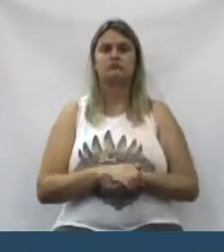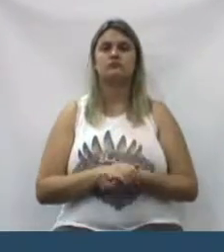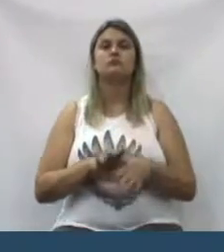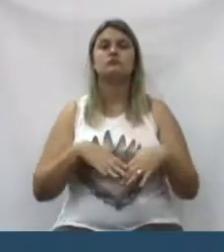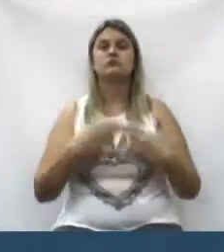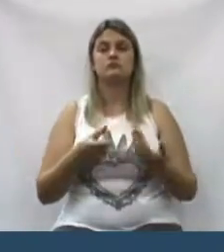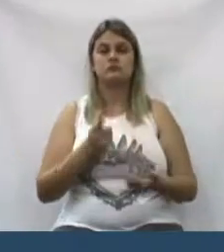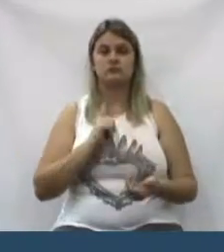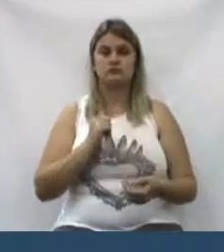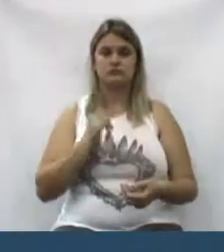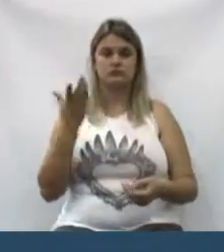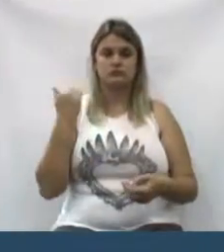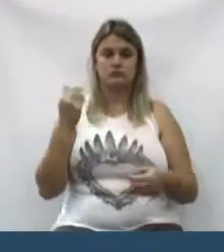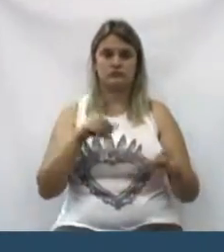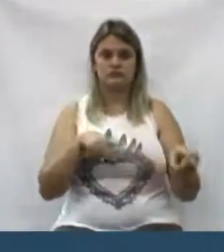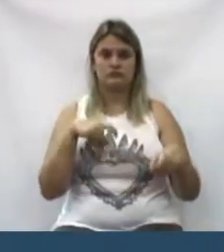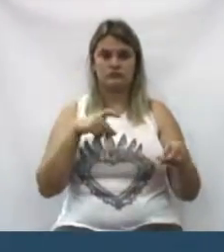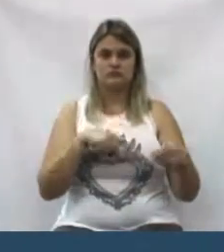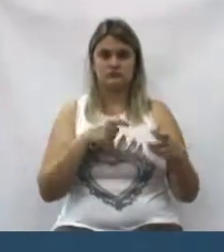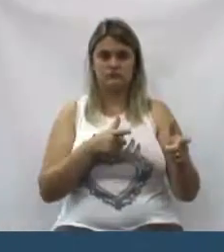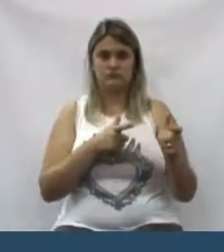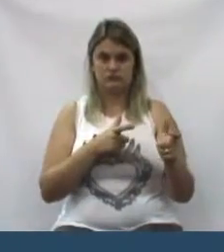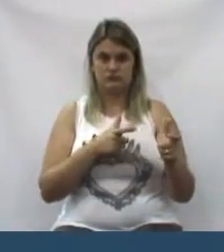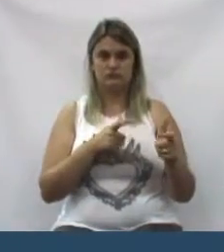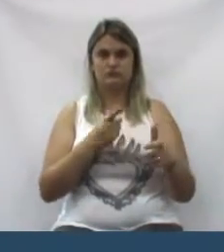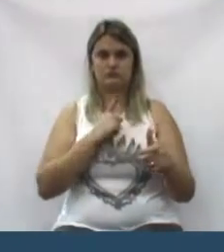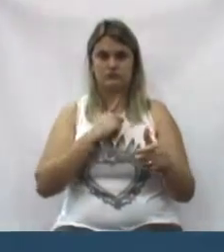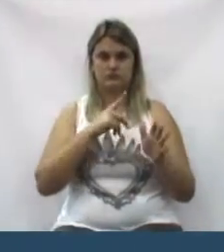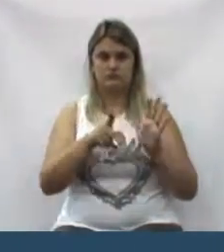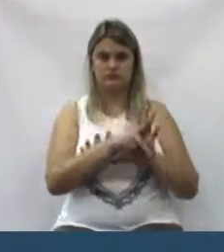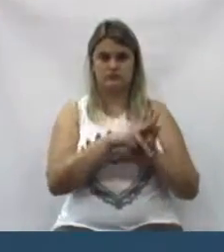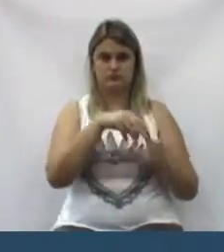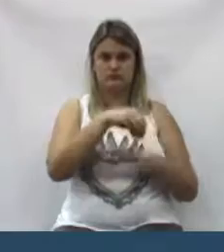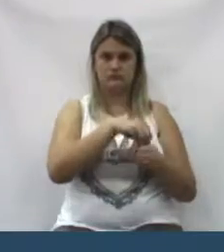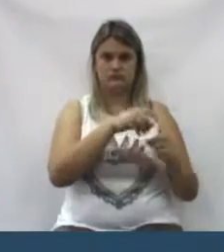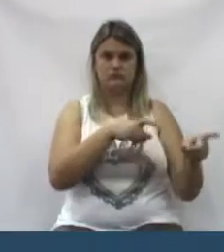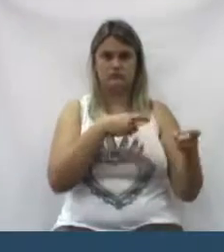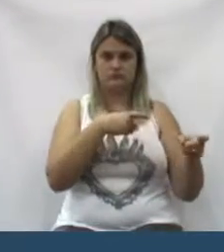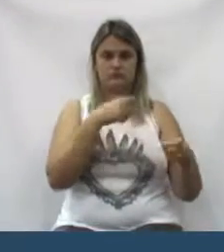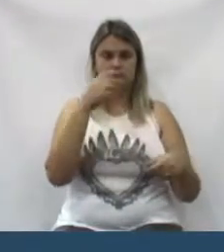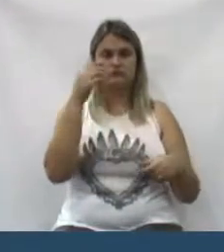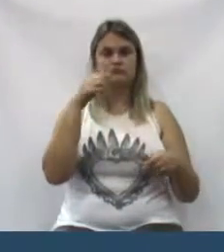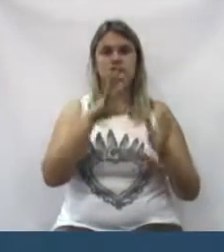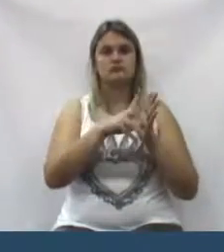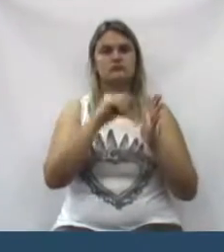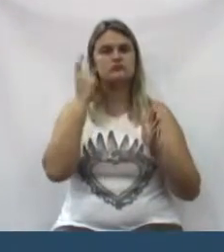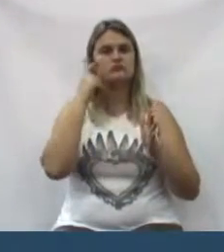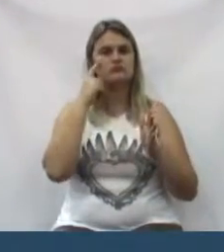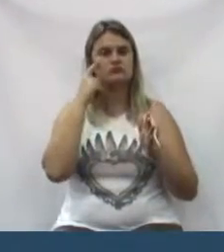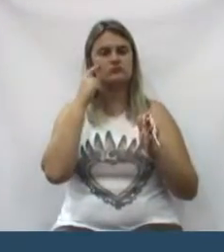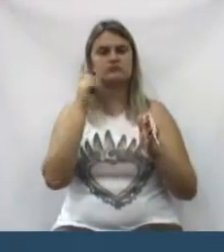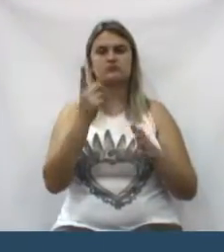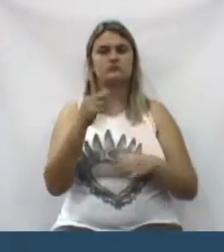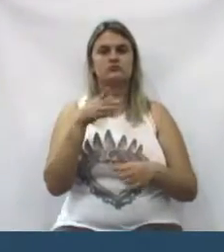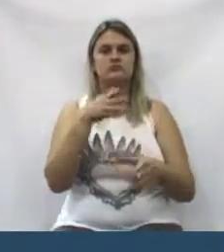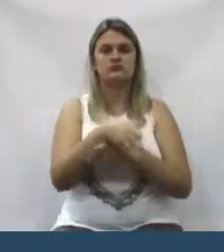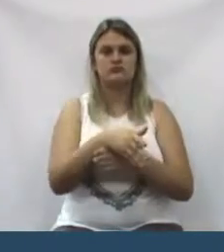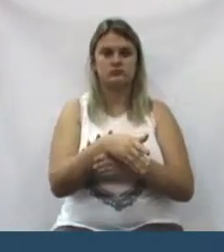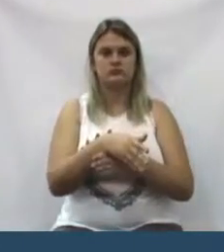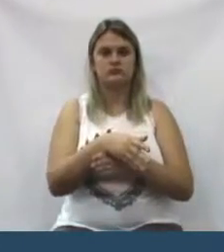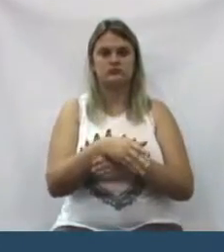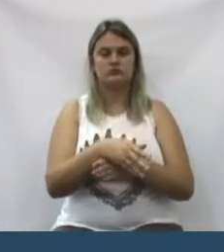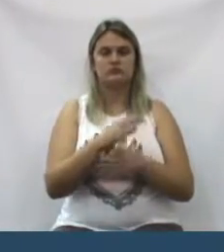Quando eles tinham lá na fazenda a arma, as pessoas pensavam, os ladrões, vagabundos, pensavam duas vezes para invadir,